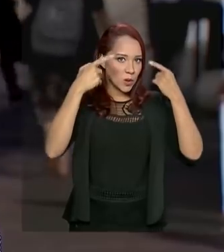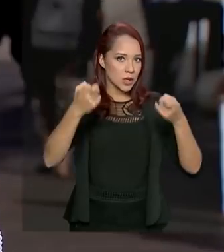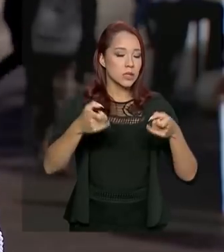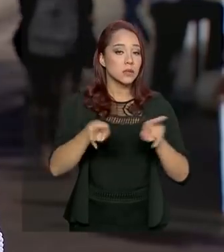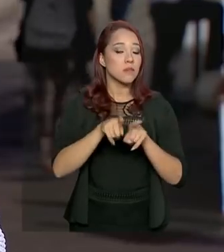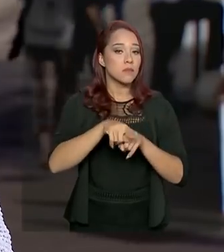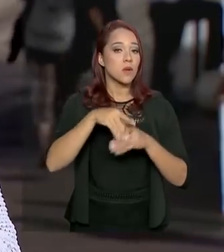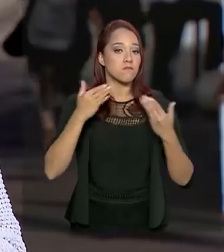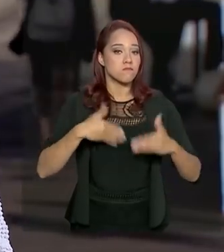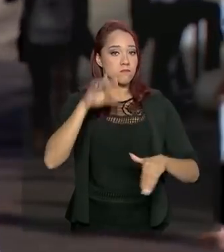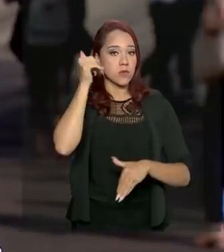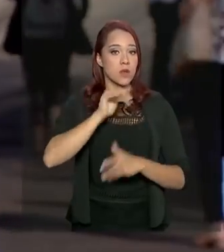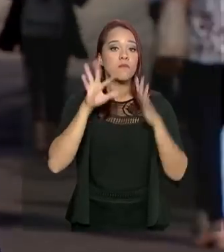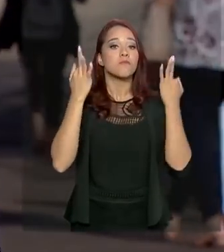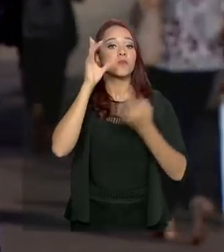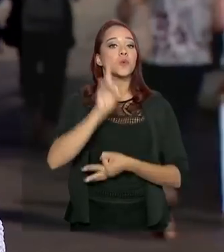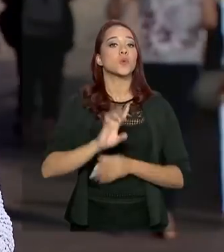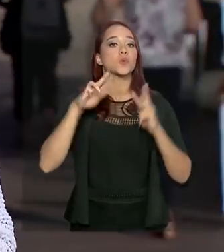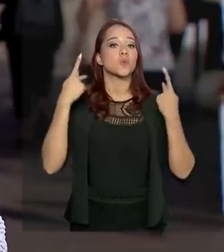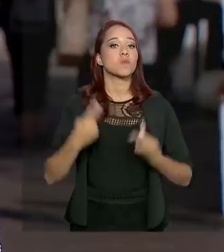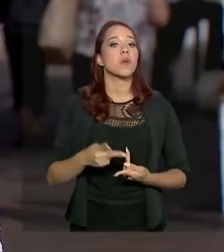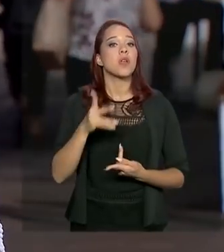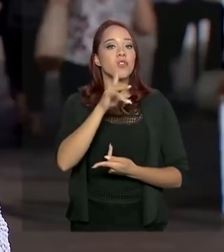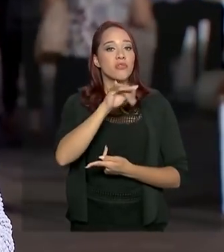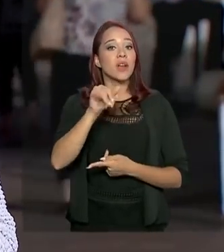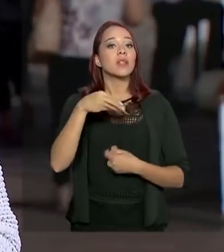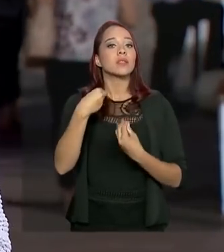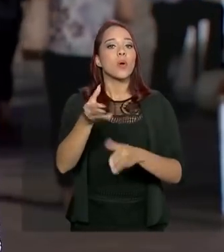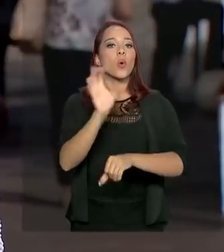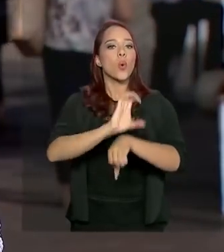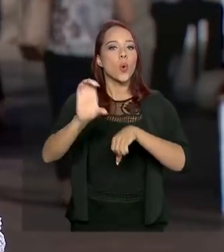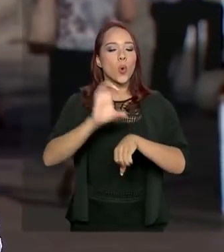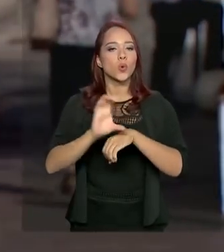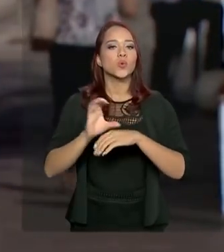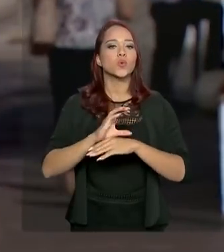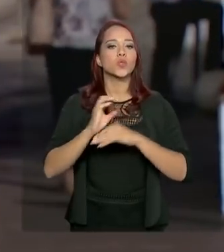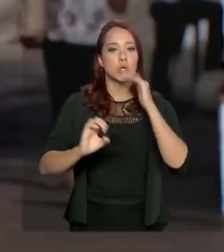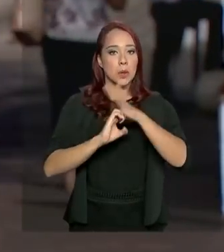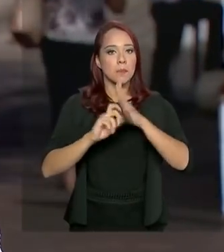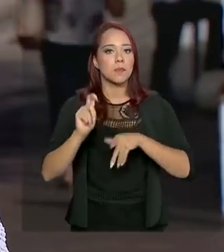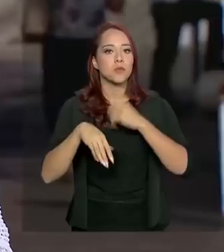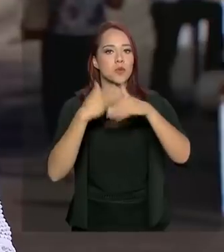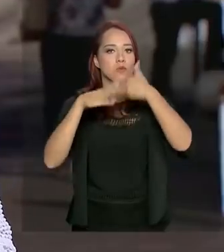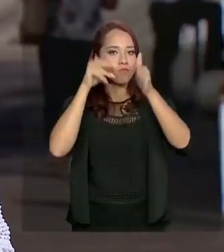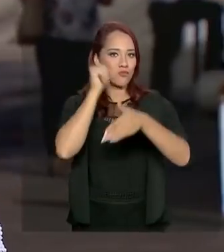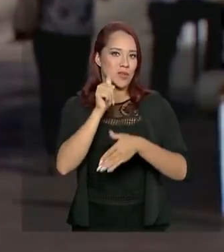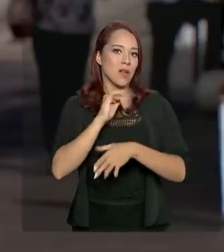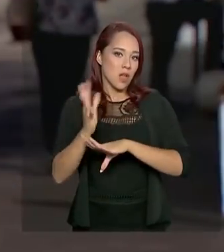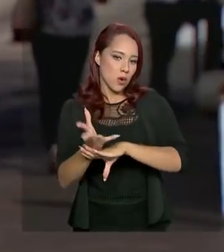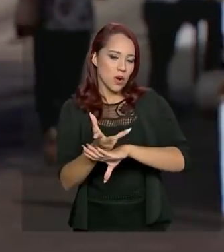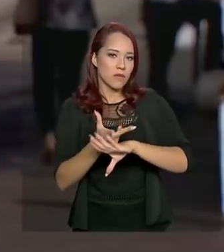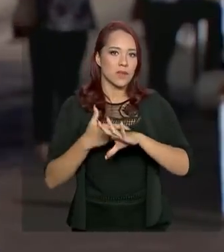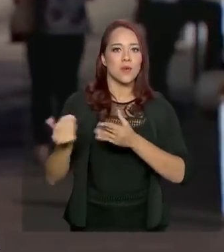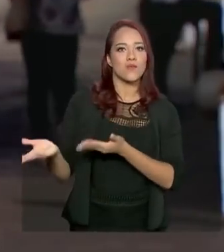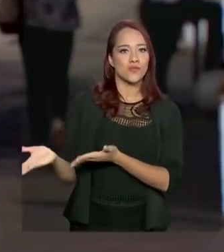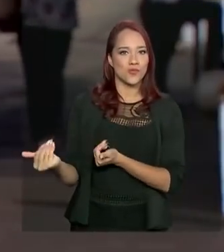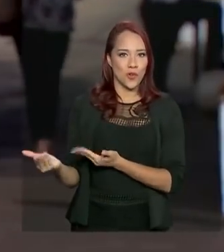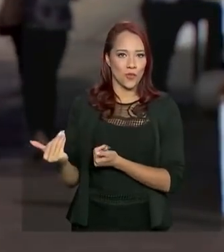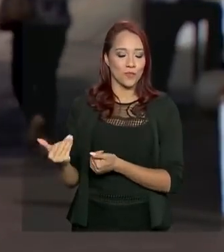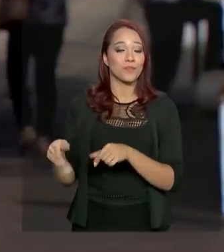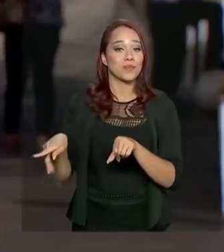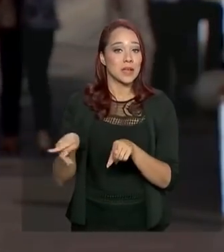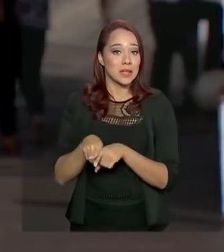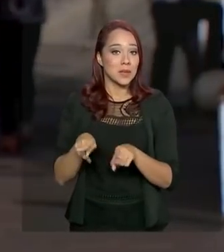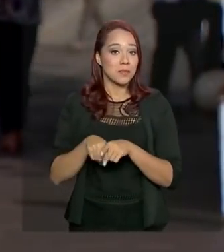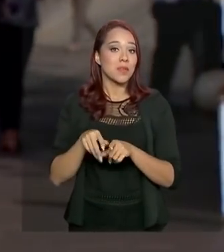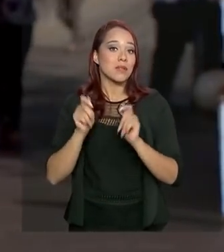Mulher, Família e Direitos Humanos promove cursos de empreendedorismo para mulheres e de qualificação para os jovens. Além disso,